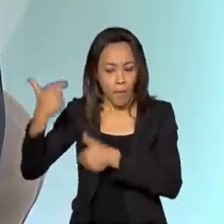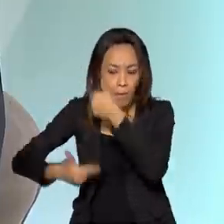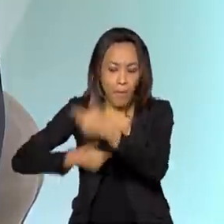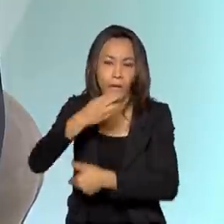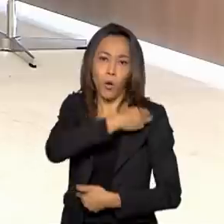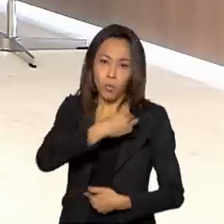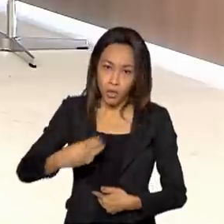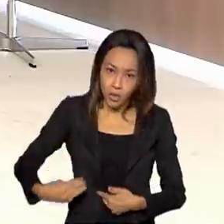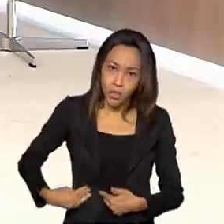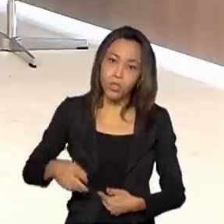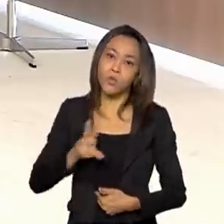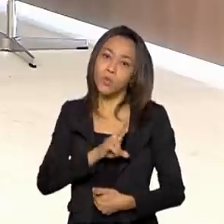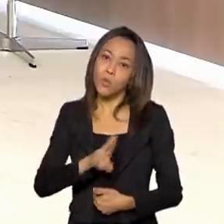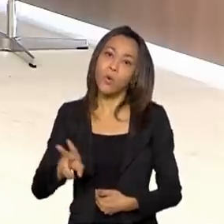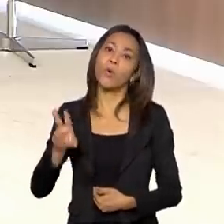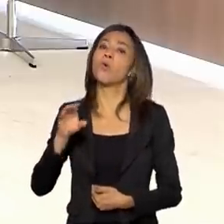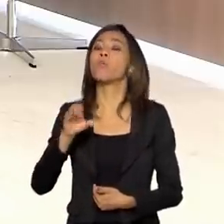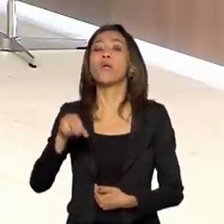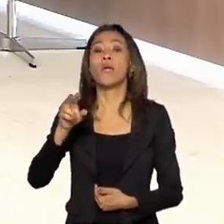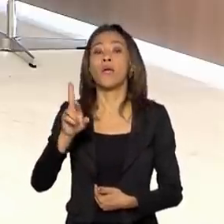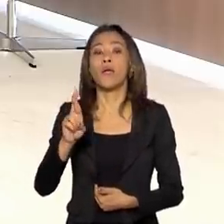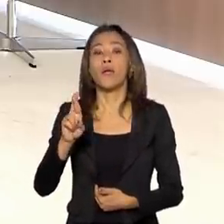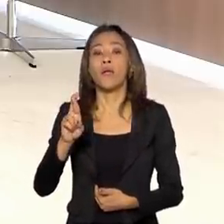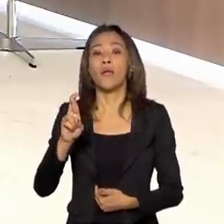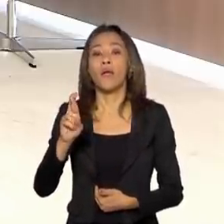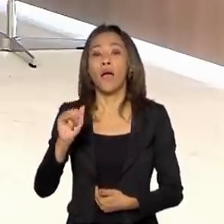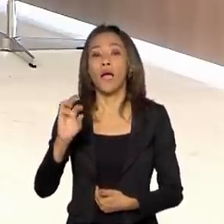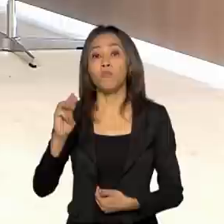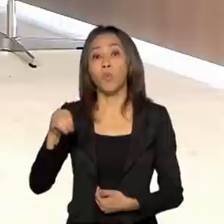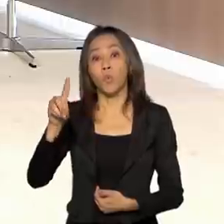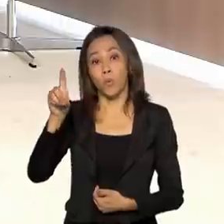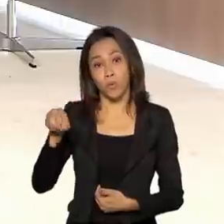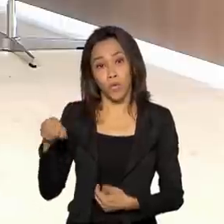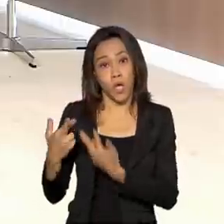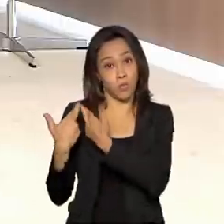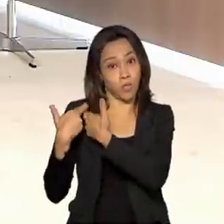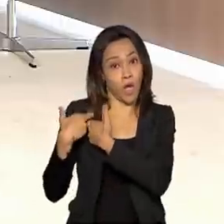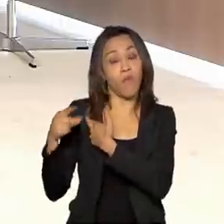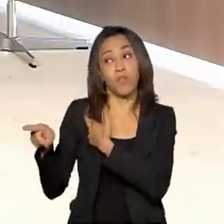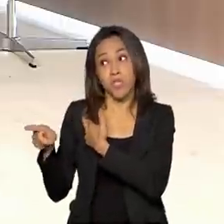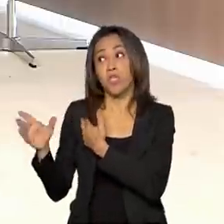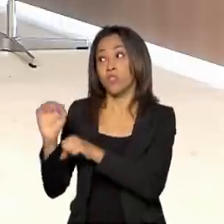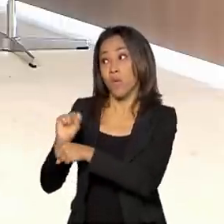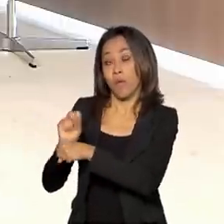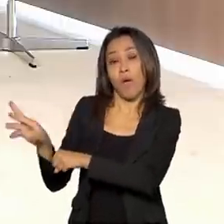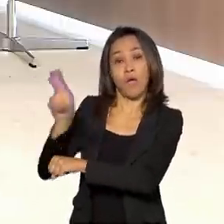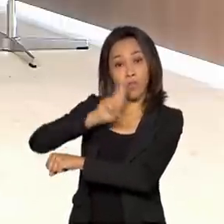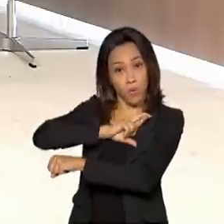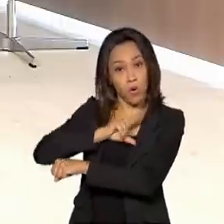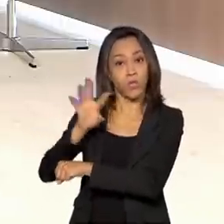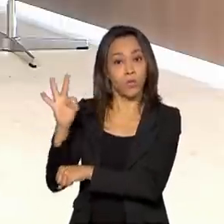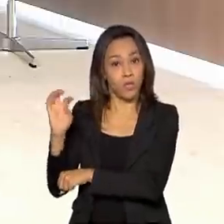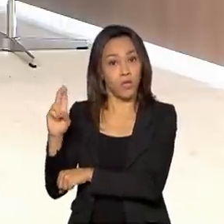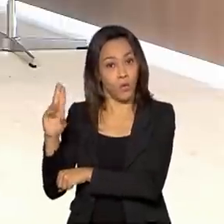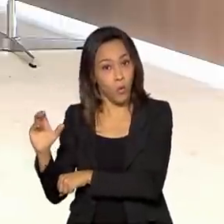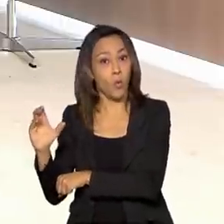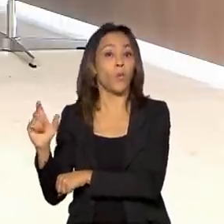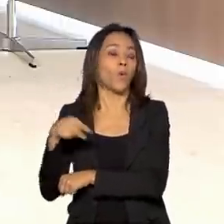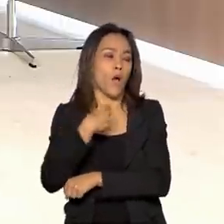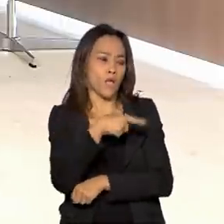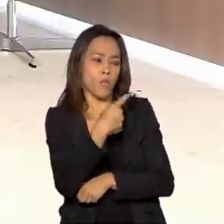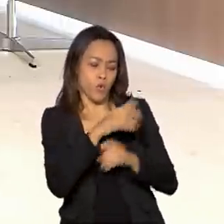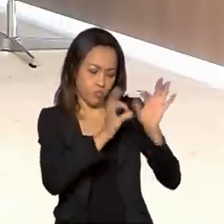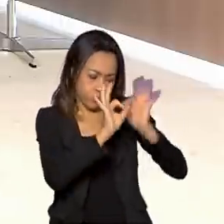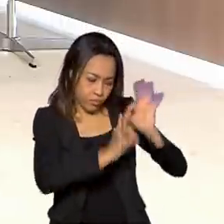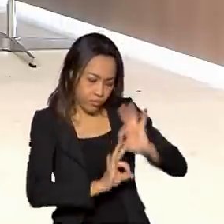relator da matéria, o ministro Raimundo Carreiro. E nesse sentido, gente espera que tão logo o tribunal se manifeste. Aí nós precisamos, entre a divulgação